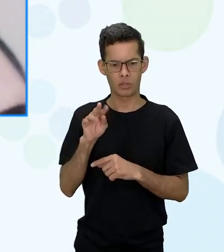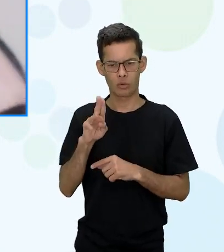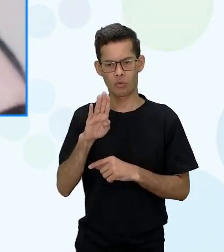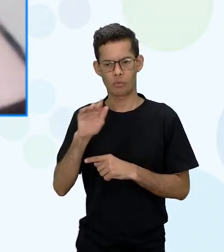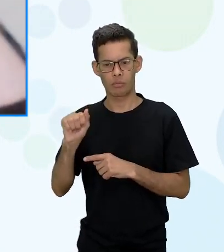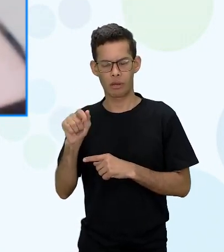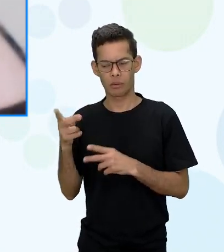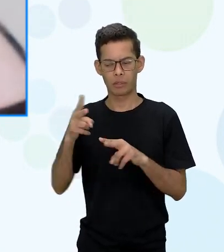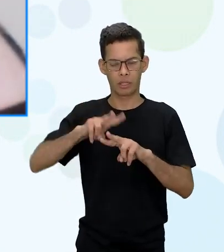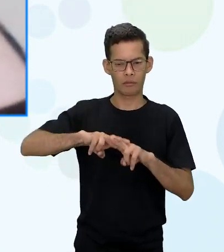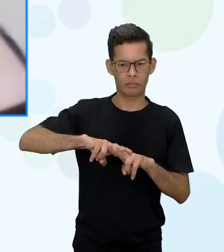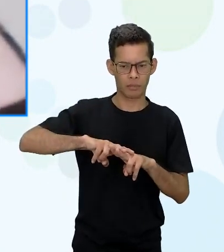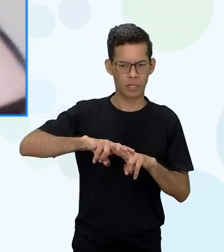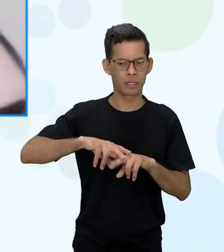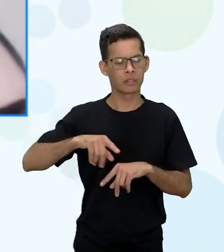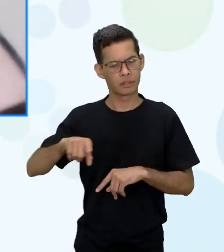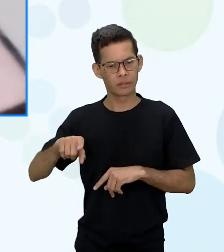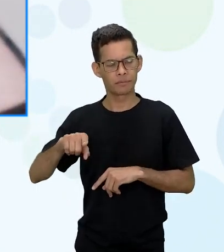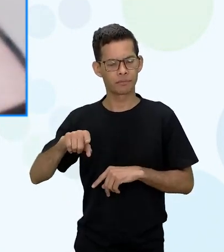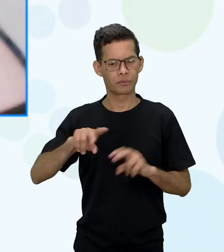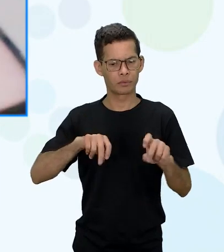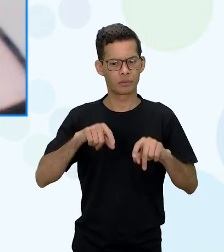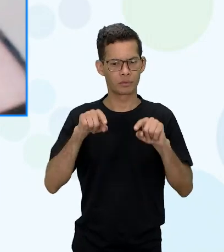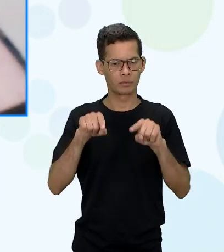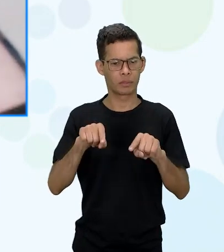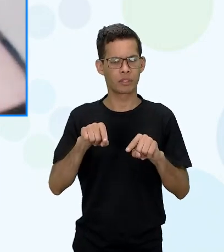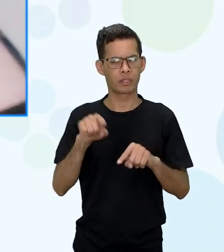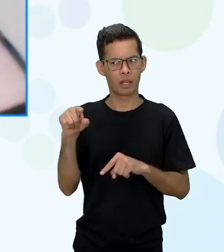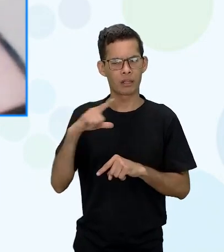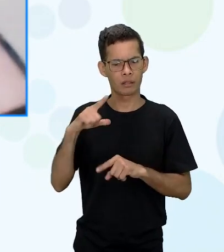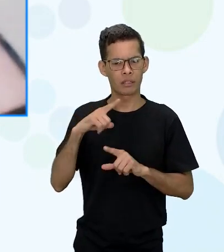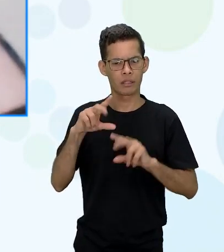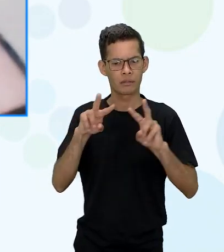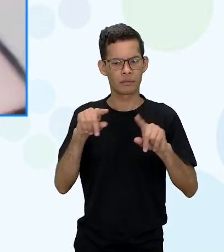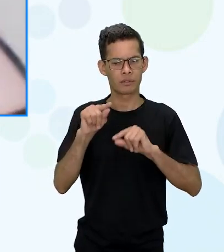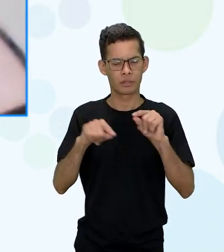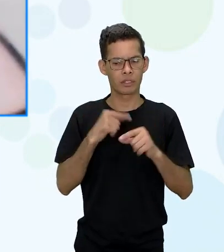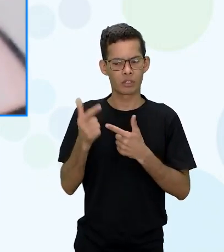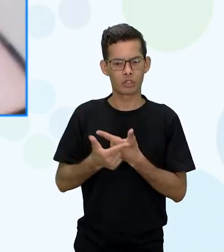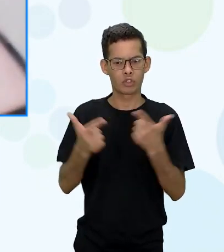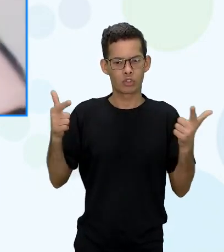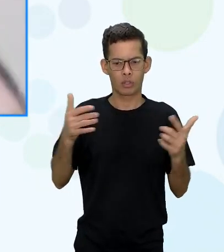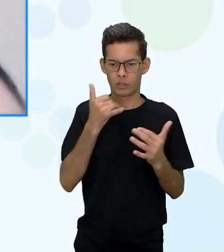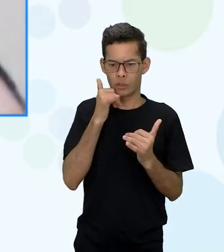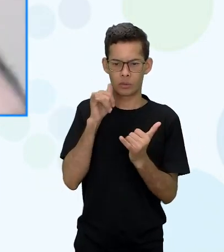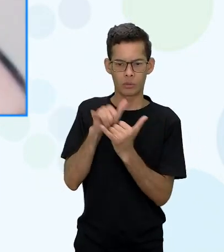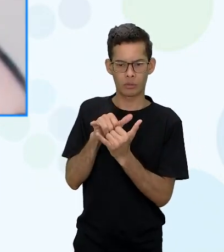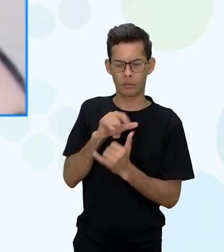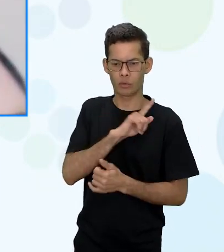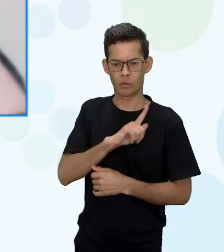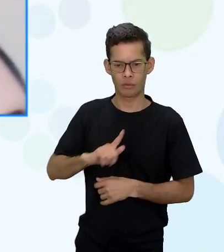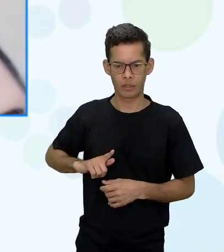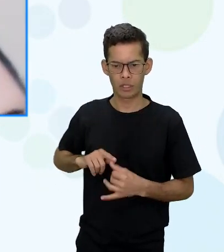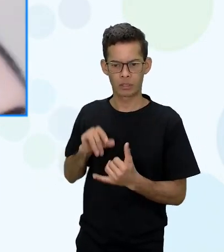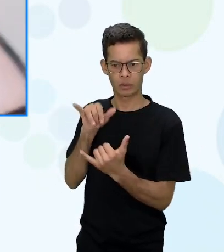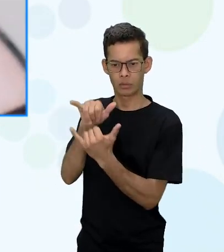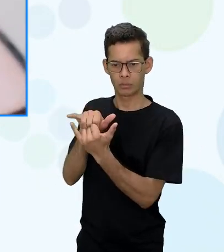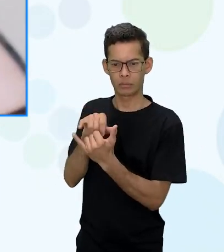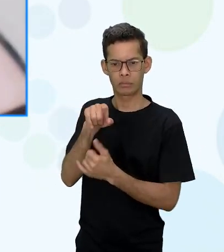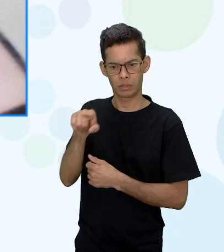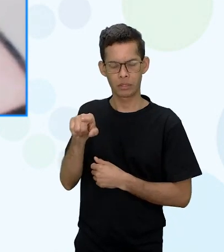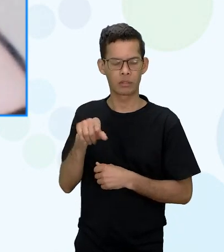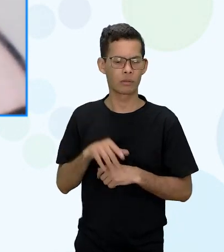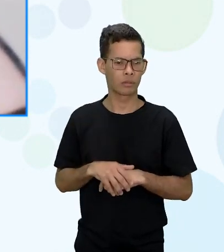presa em relação a isso né ela teve a questão da sorte do perdão do governador e acabou saindo como